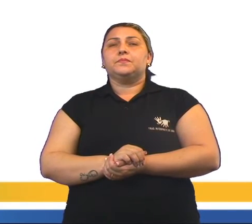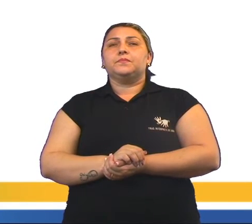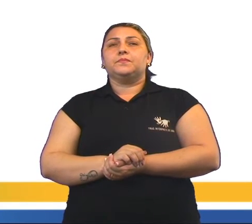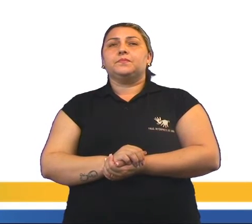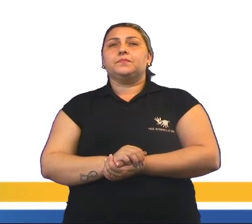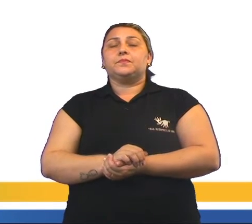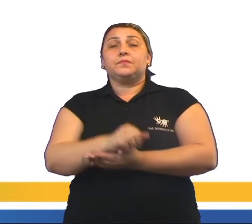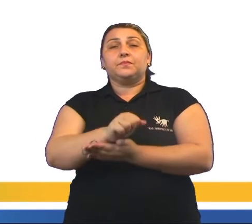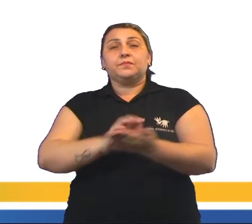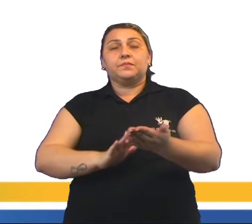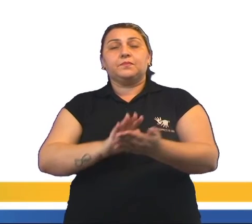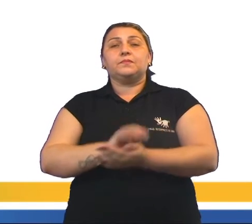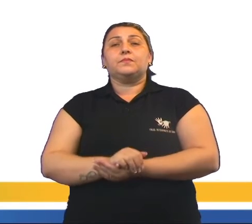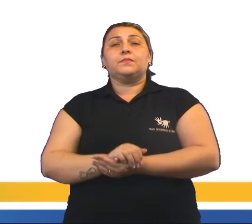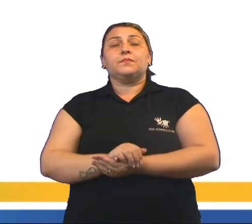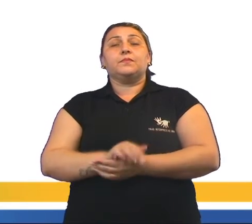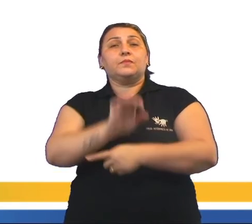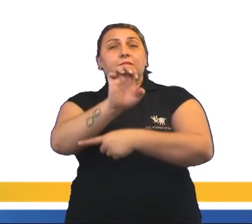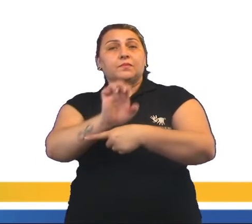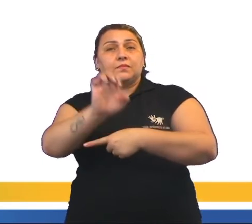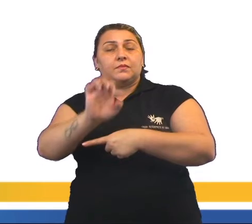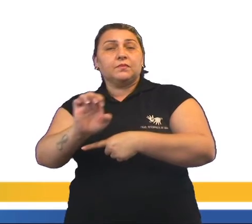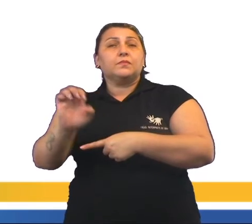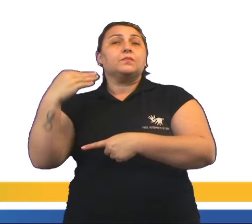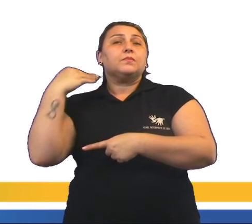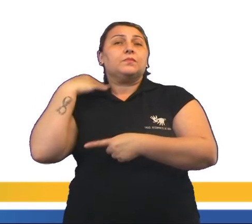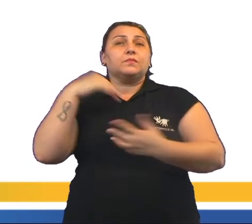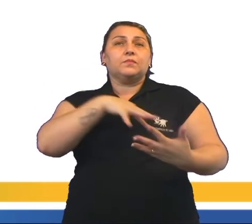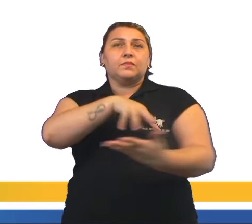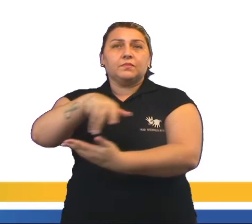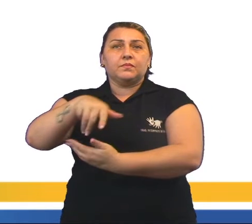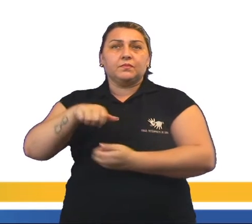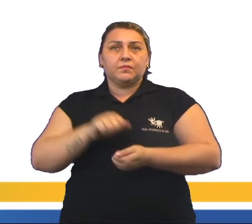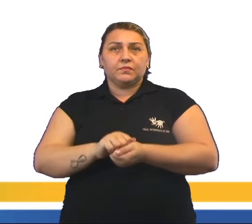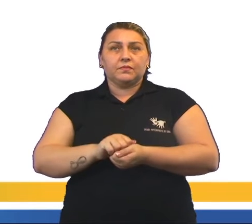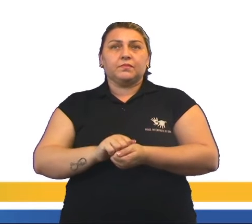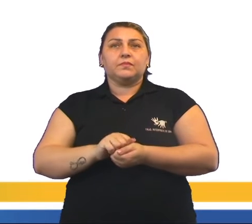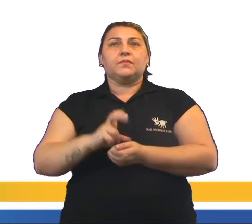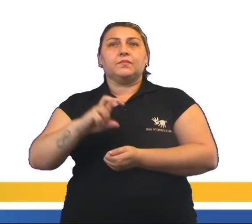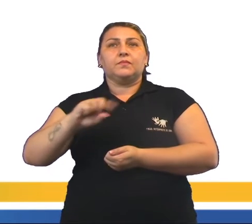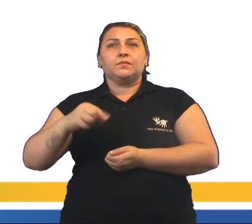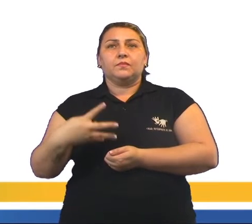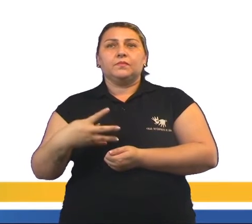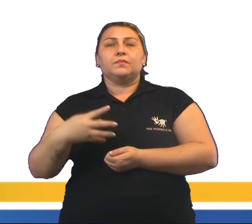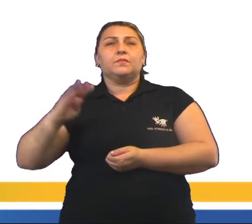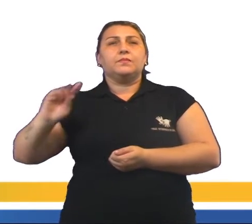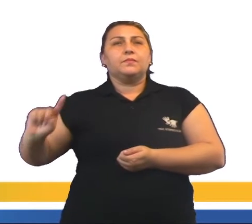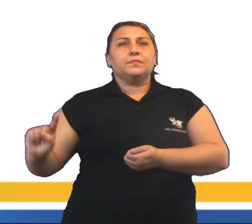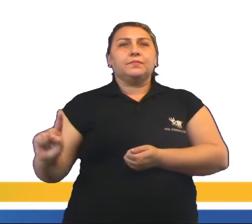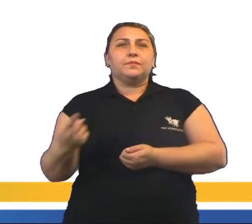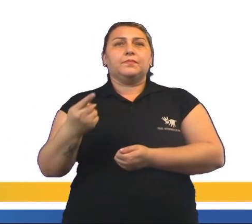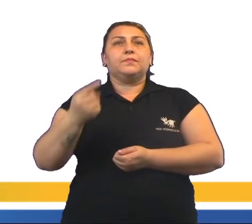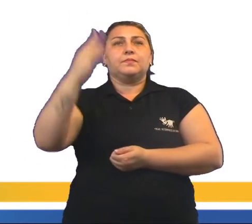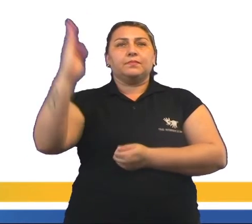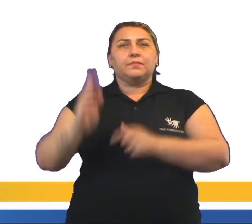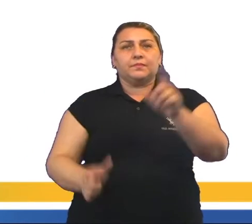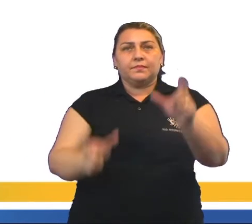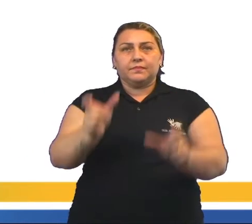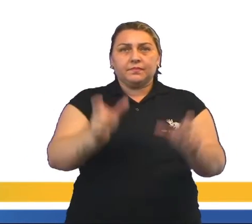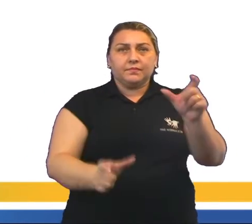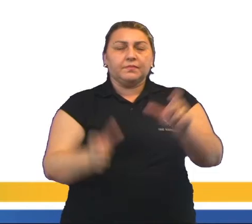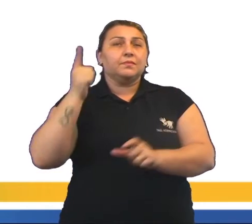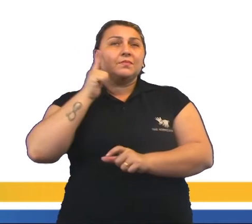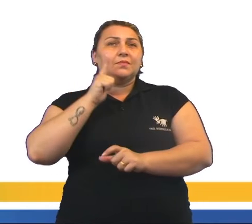Exercitando. A estimativa do Banco Mundial é que cerca de 5,4 milhões de